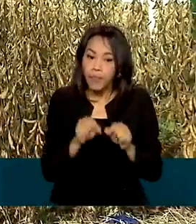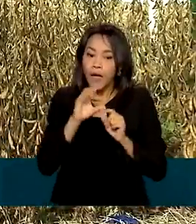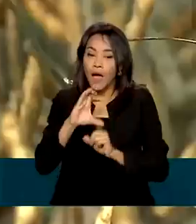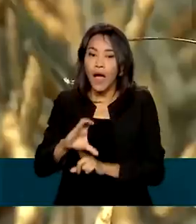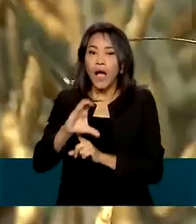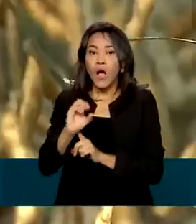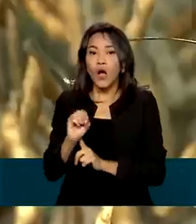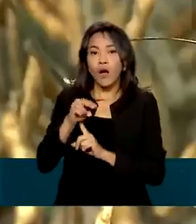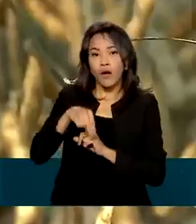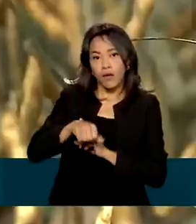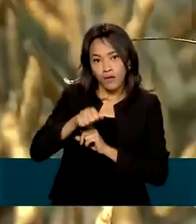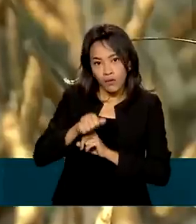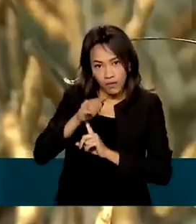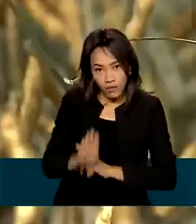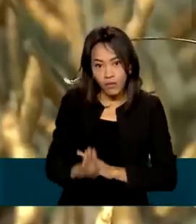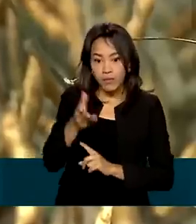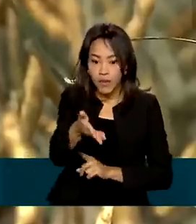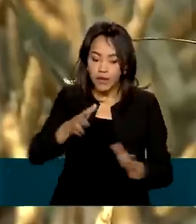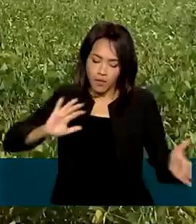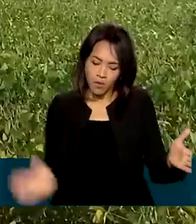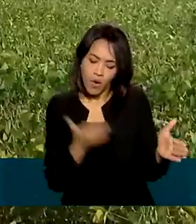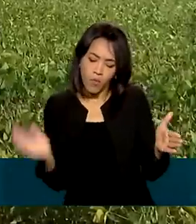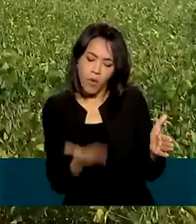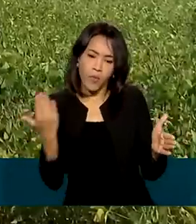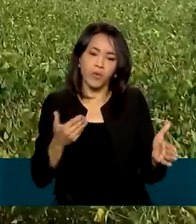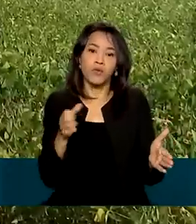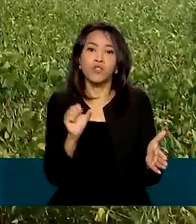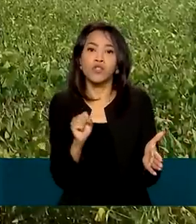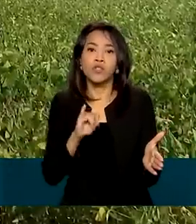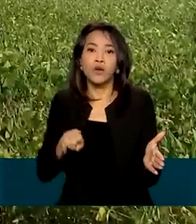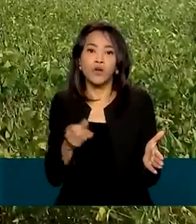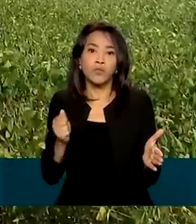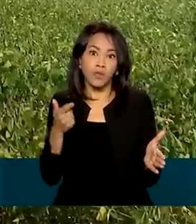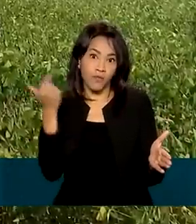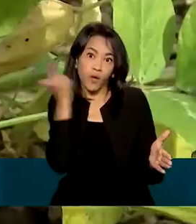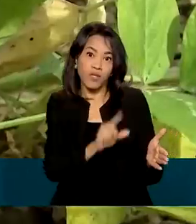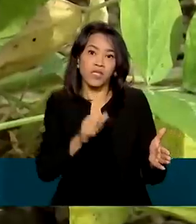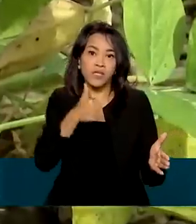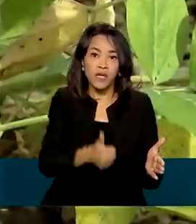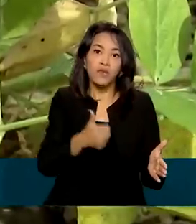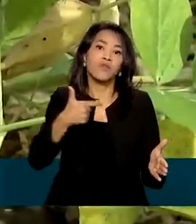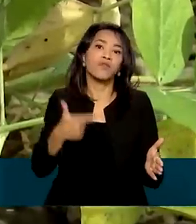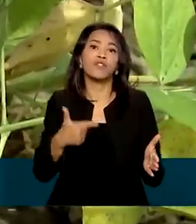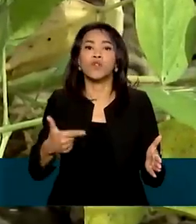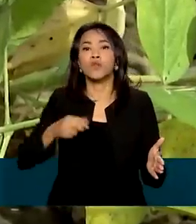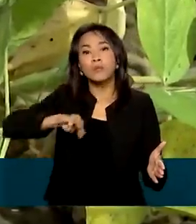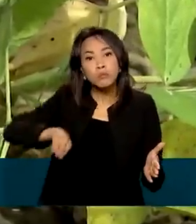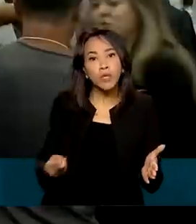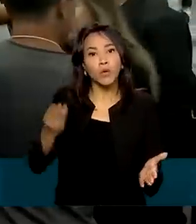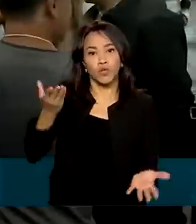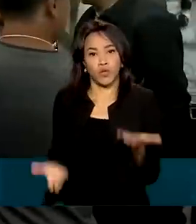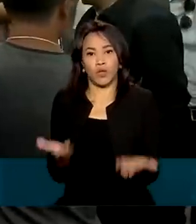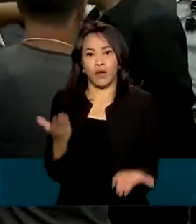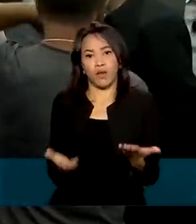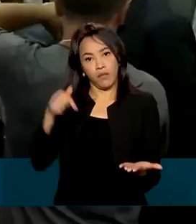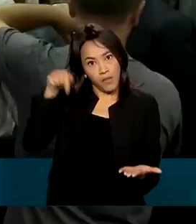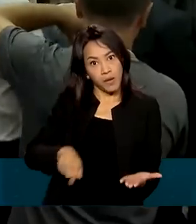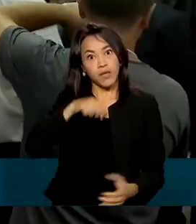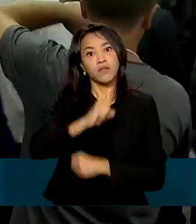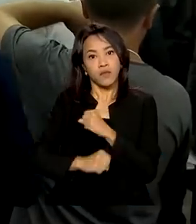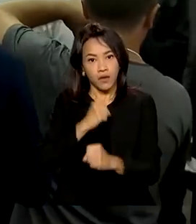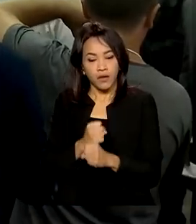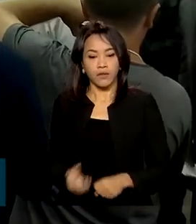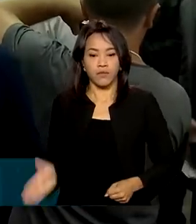a Conab, a produção de soja no Brasil deve alcançar 122 milhões de toneladas neste ano. Mesmo essa nossa